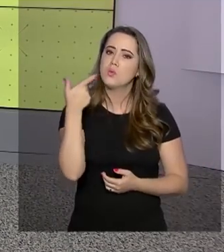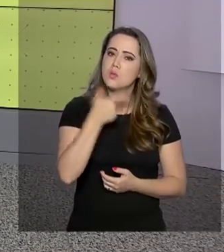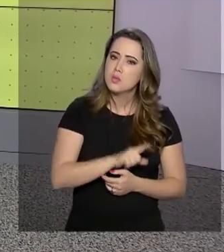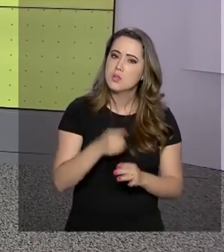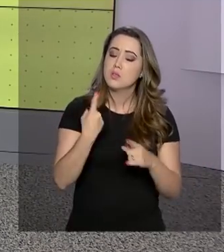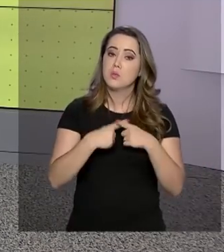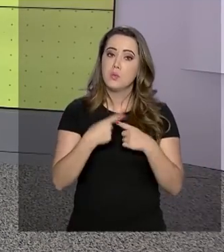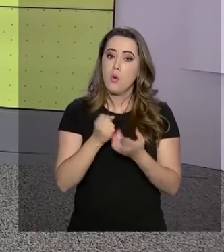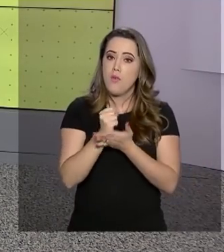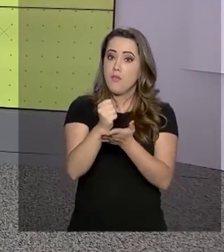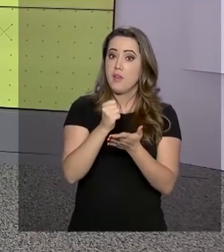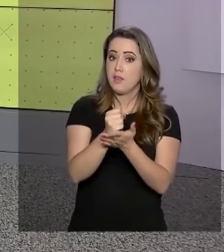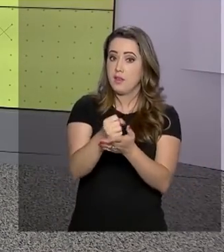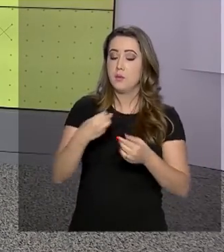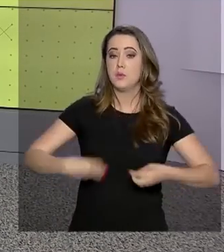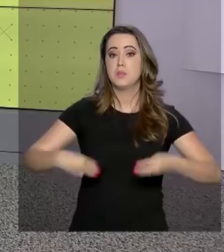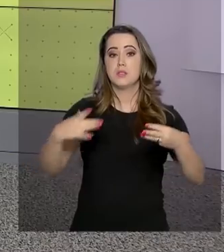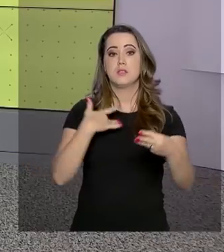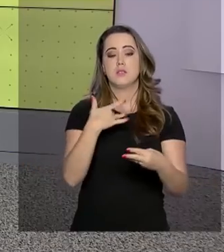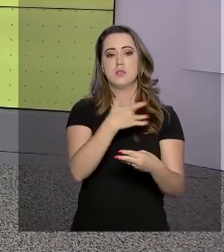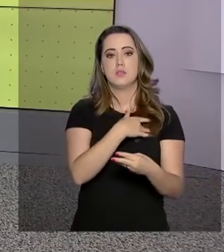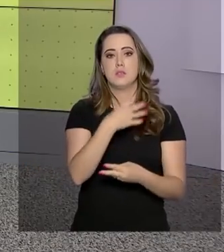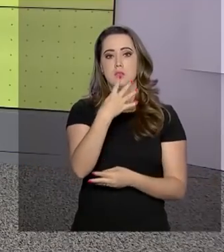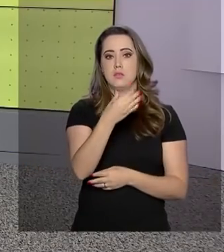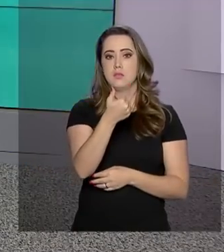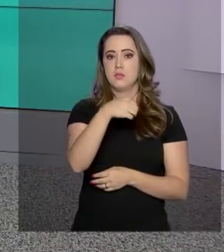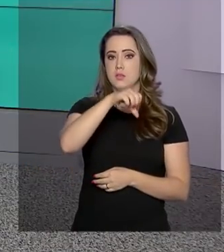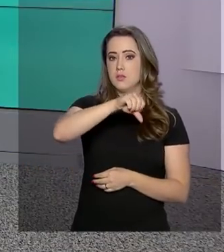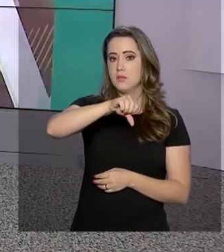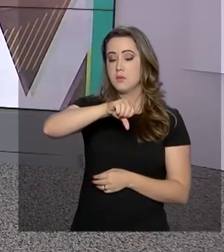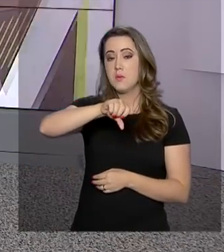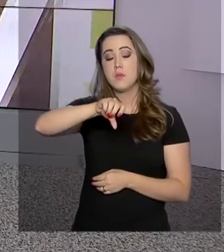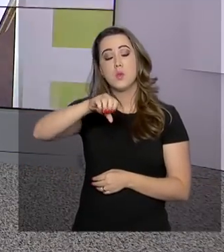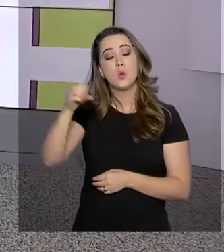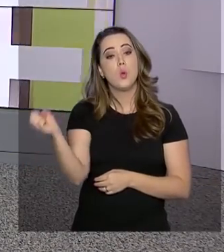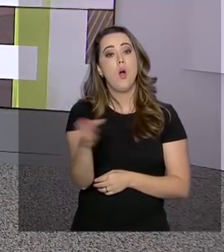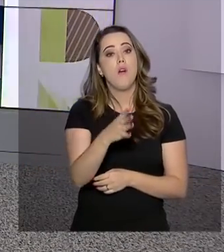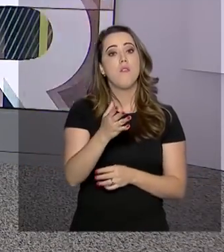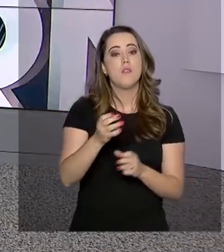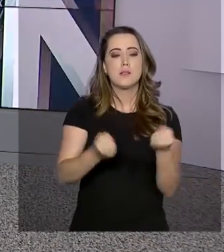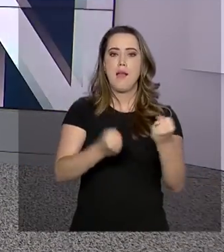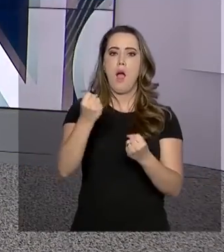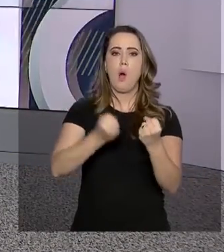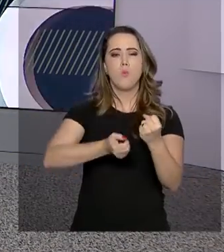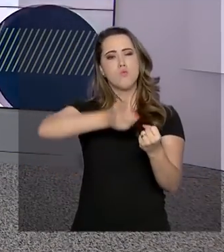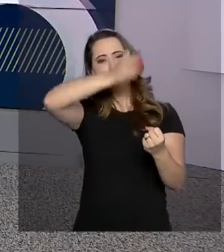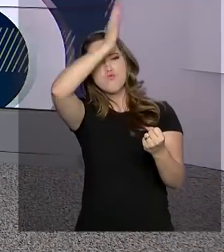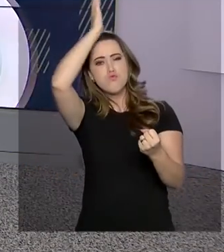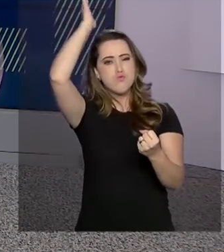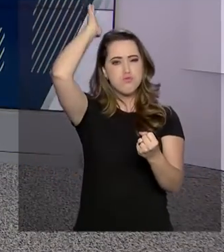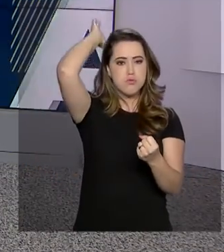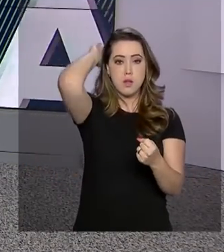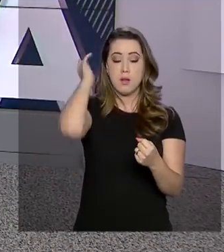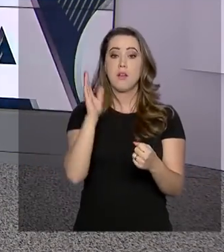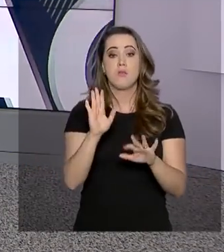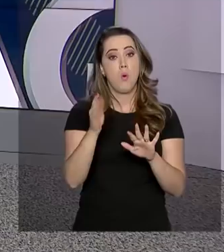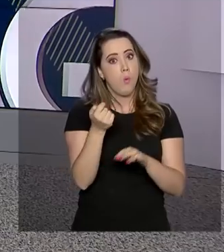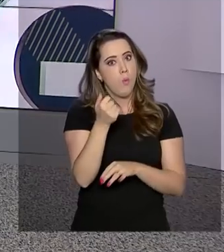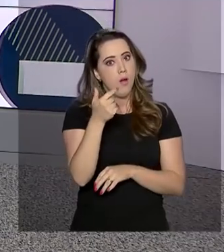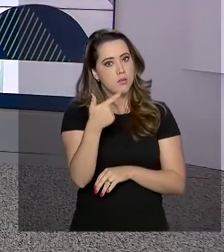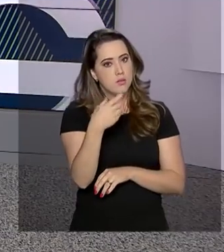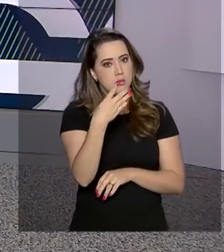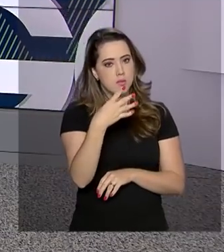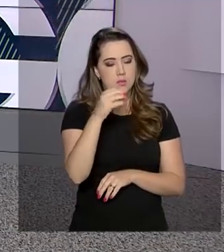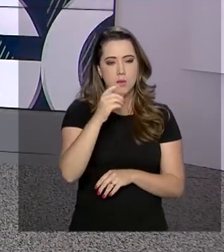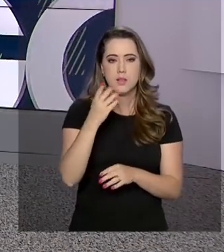causa da doação, pelo Ministério da Saúde, de 419 novas ambulâncias. São cerca de 240 municípios